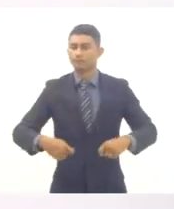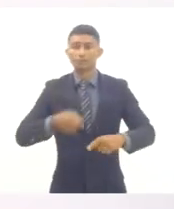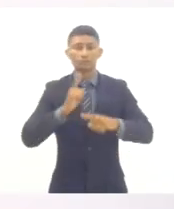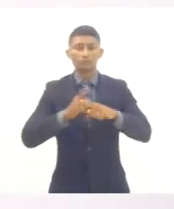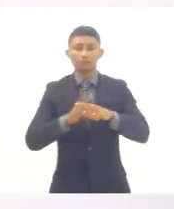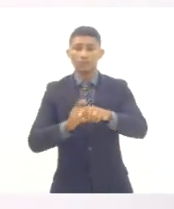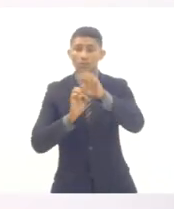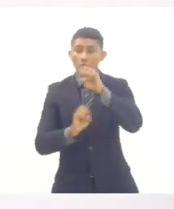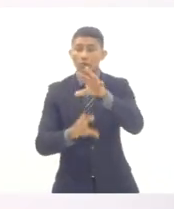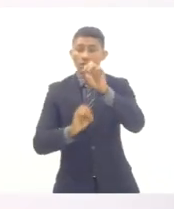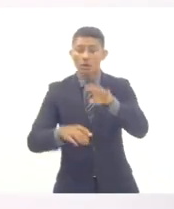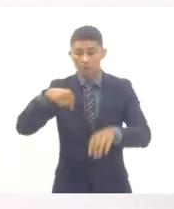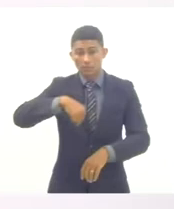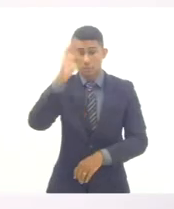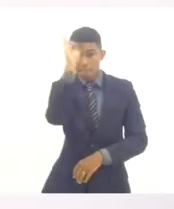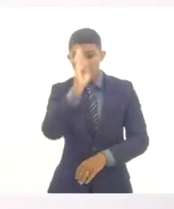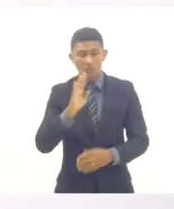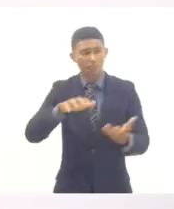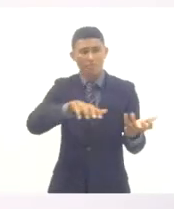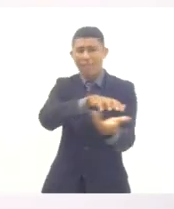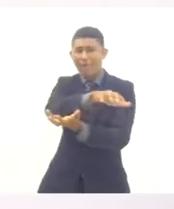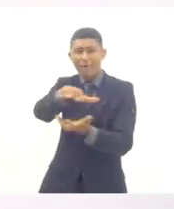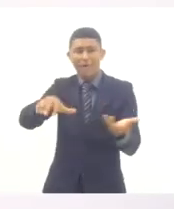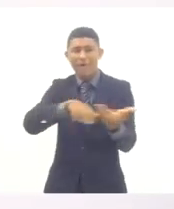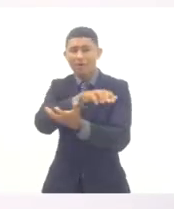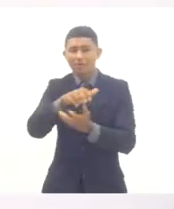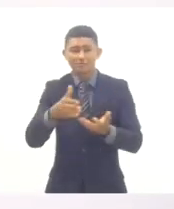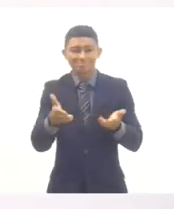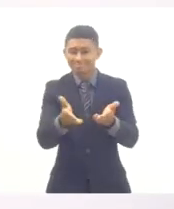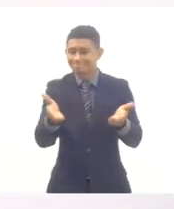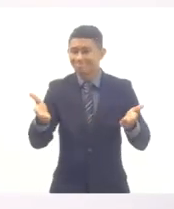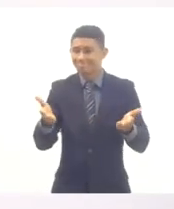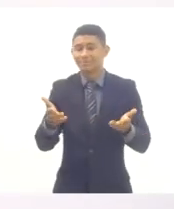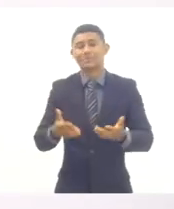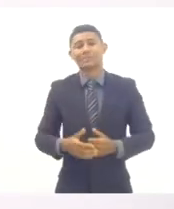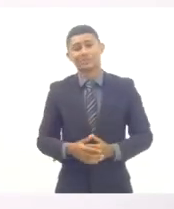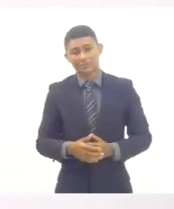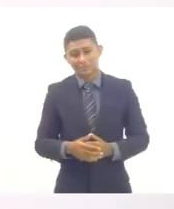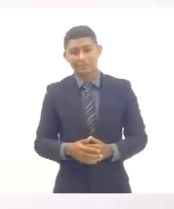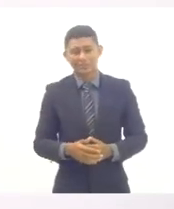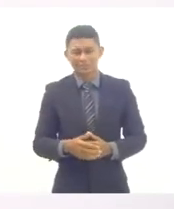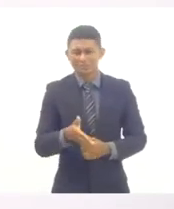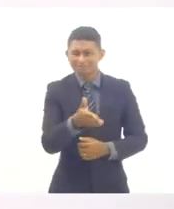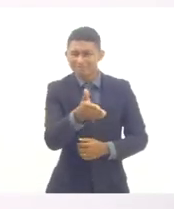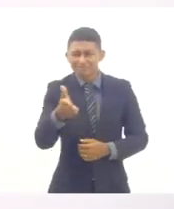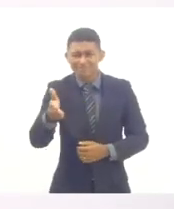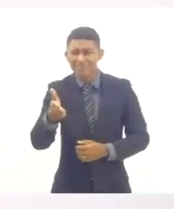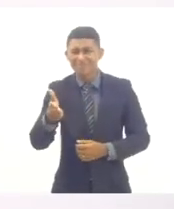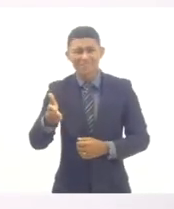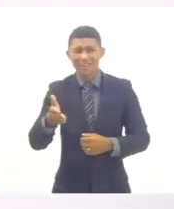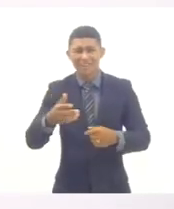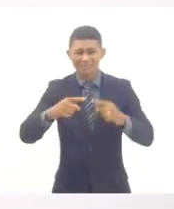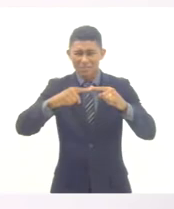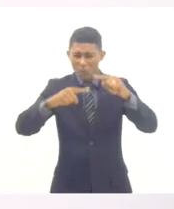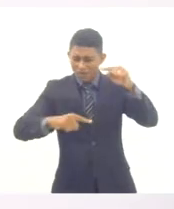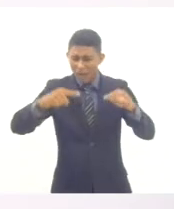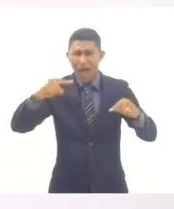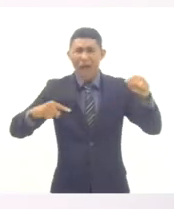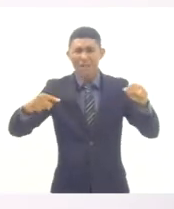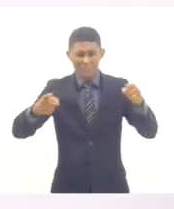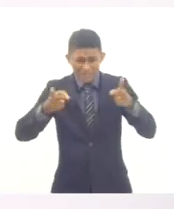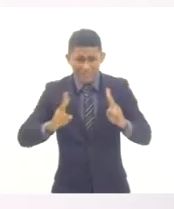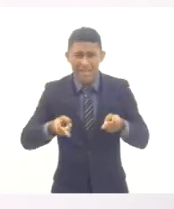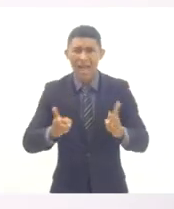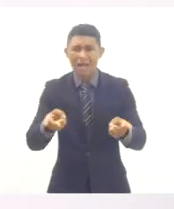da educação brasileira, ela não pode ser instrumento permanente de reprodução das desigualdades. E